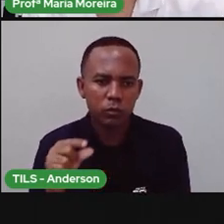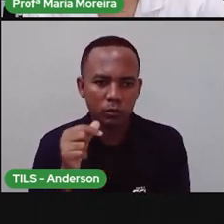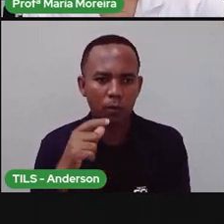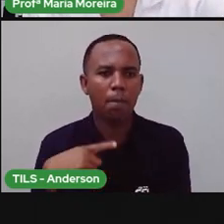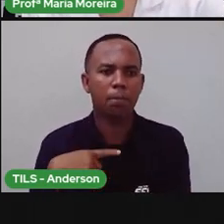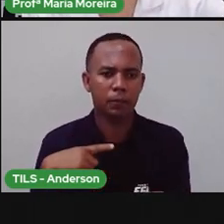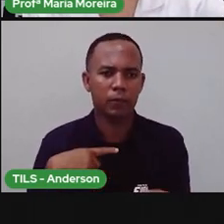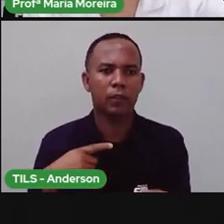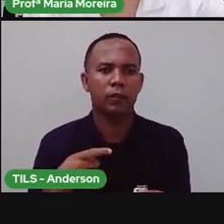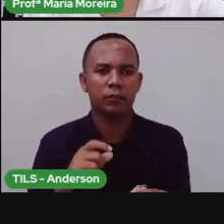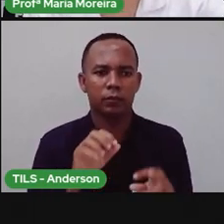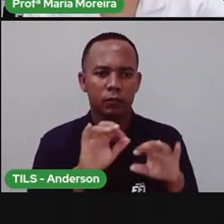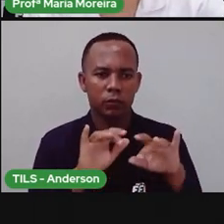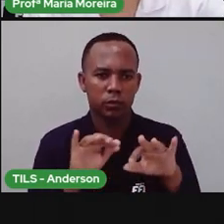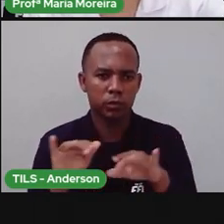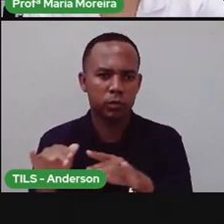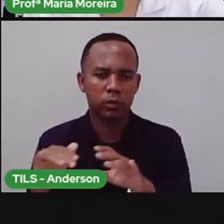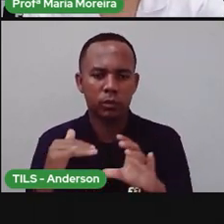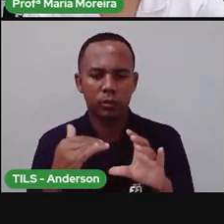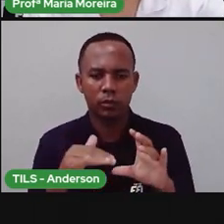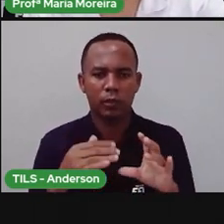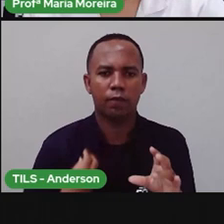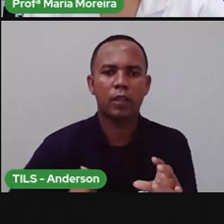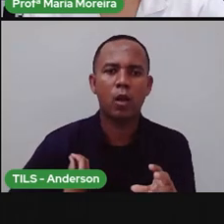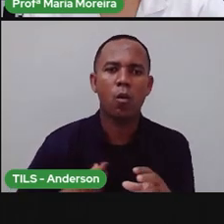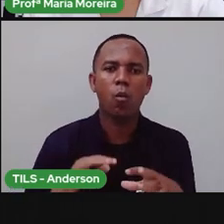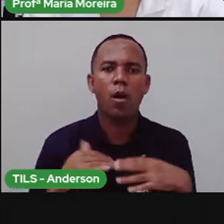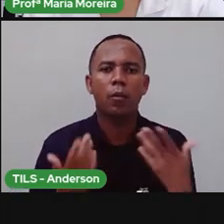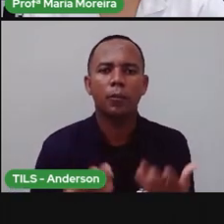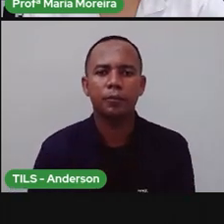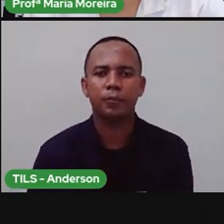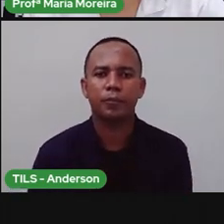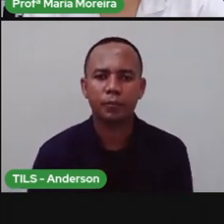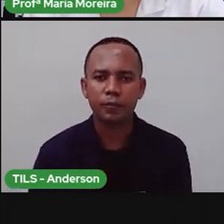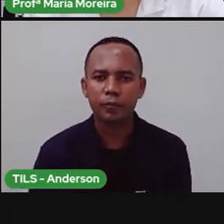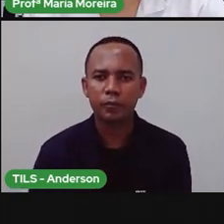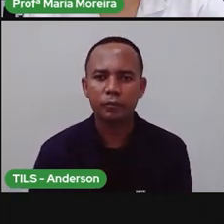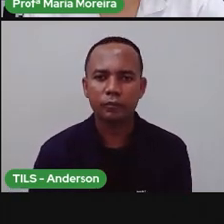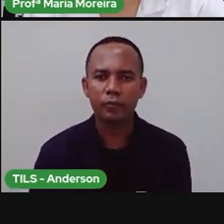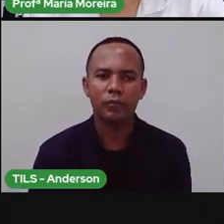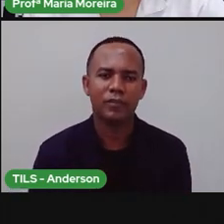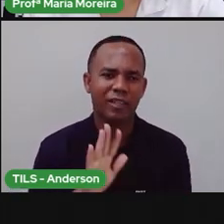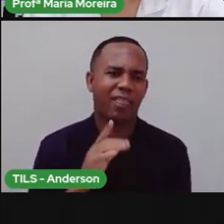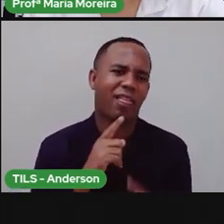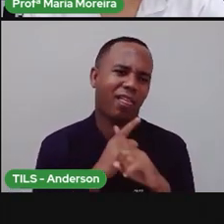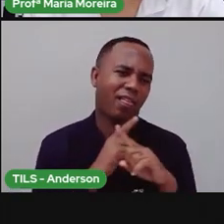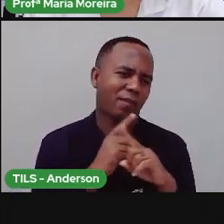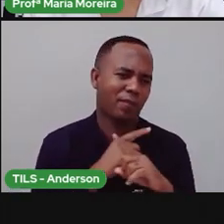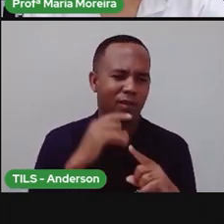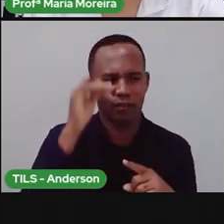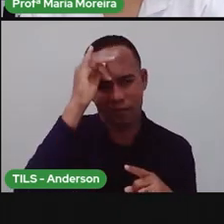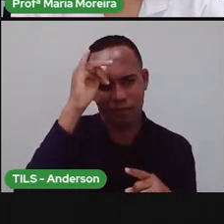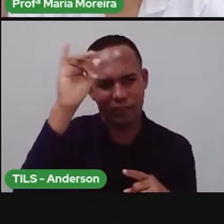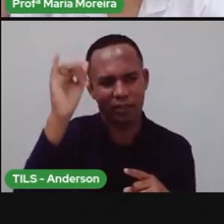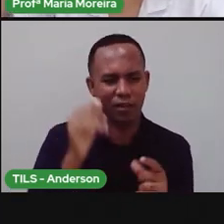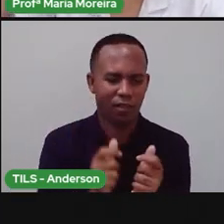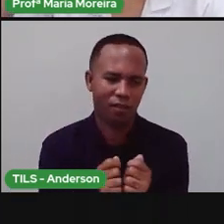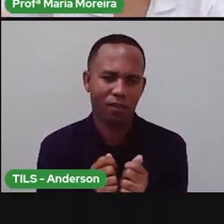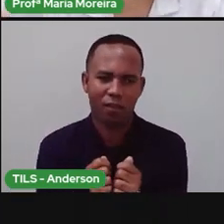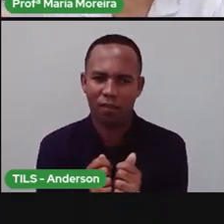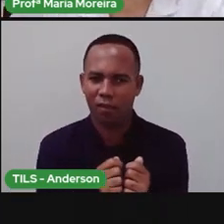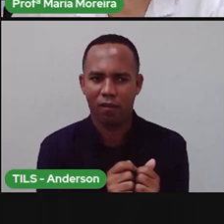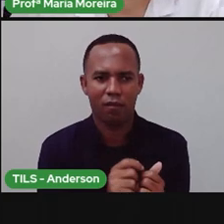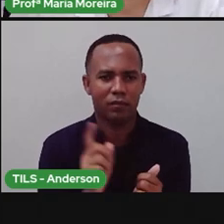Nos comentários. Quais são os seres vivos que tem nessa imagem? Vamos lá? Ao invés de estarem reclamando, falando de jogos. Vamos